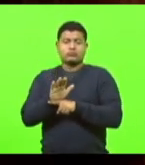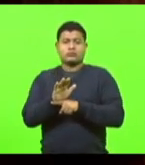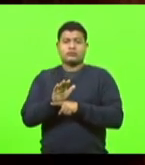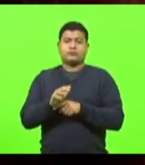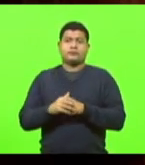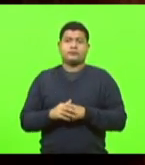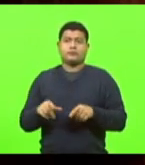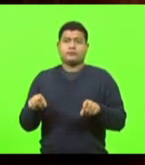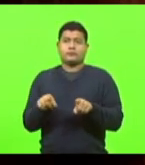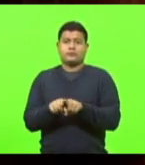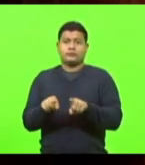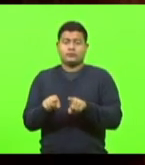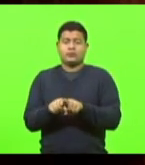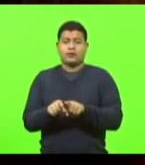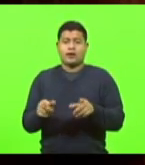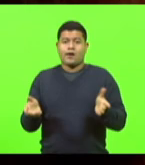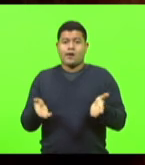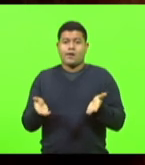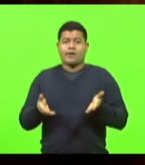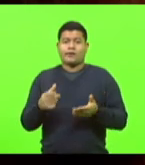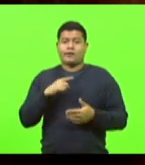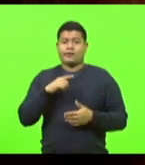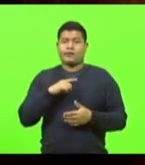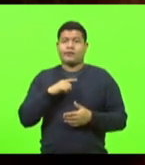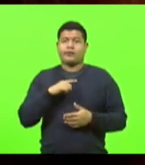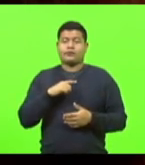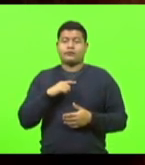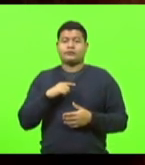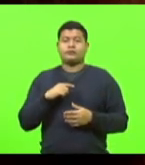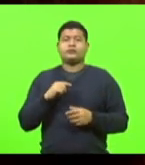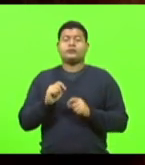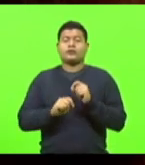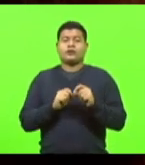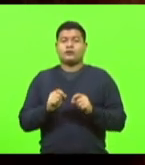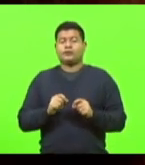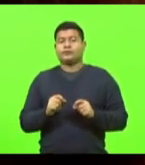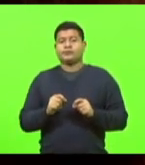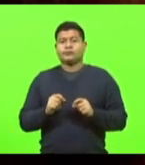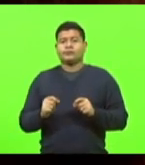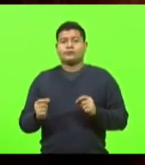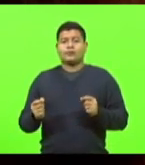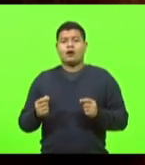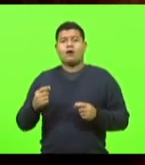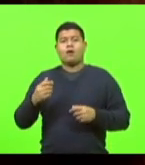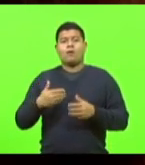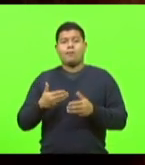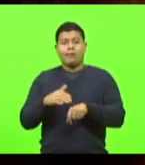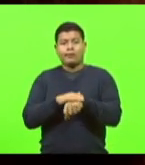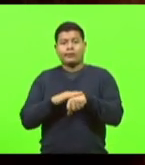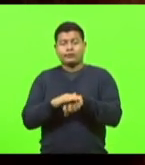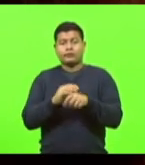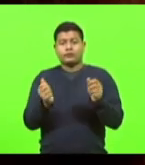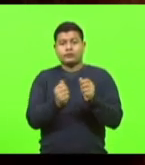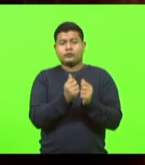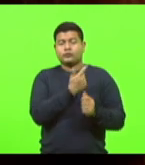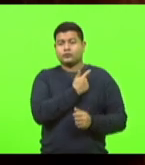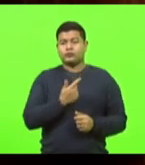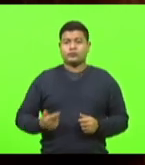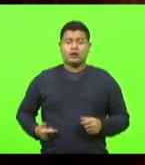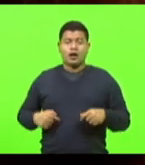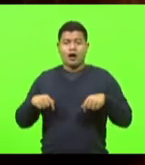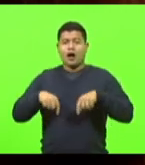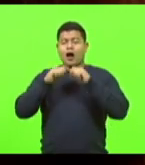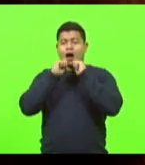vamos ter o início de uma tratativa junto ao governo, aqui nessa Casa Parlamentar,